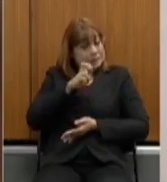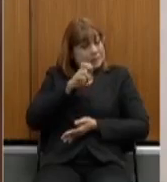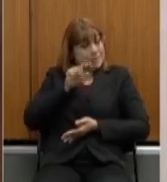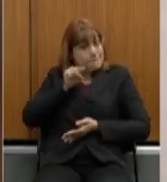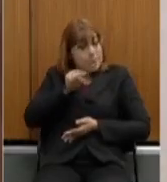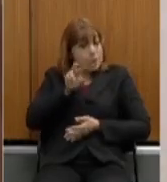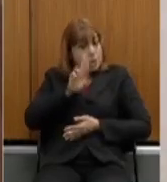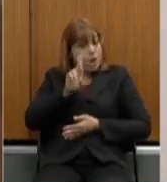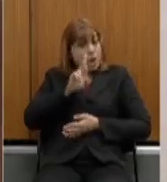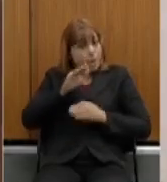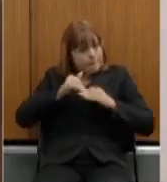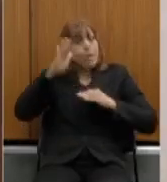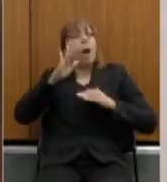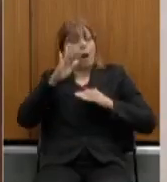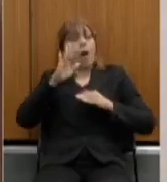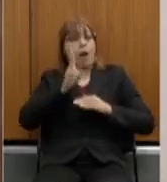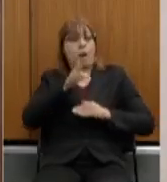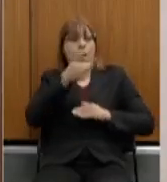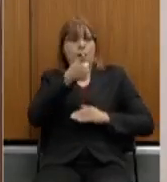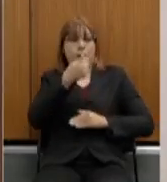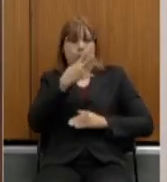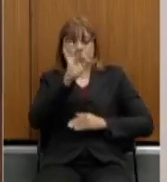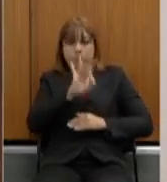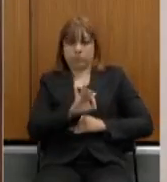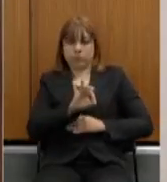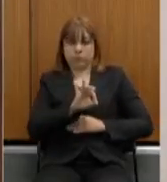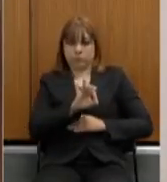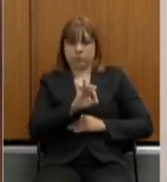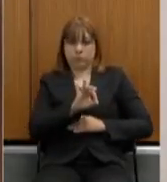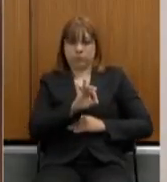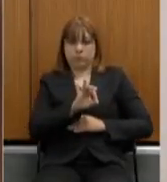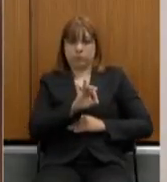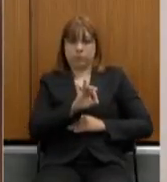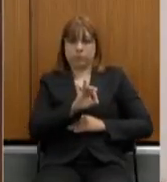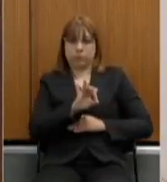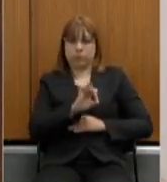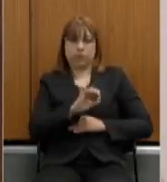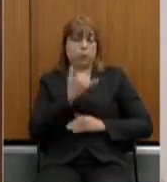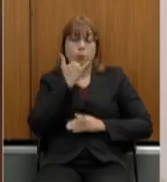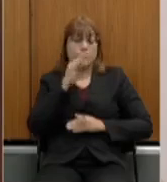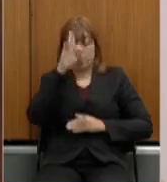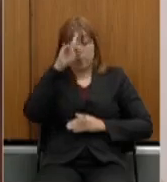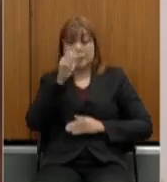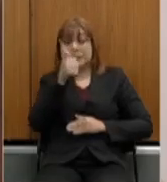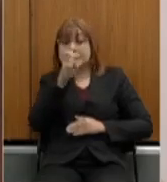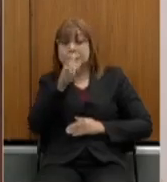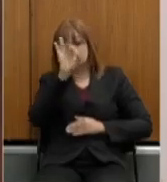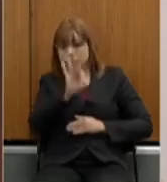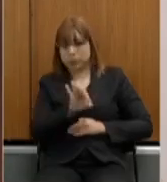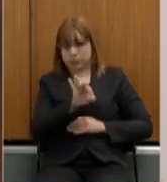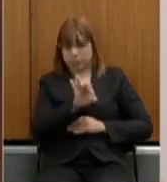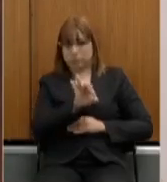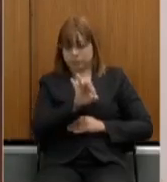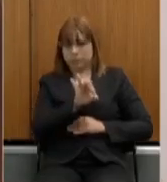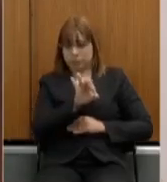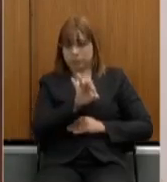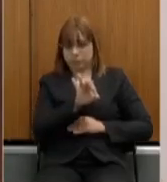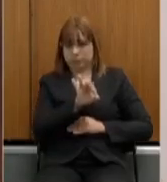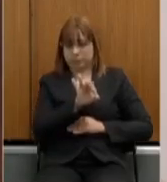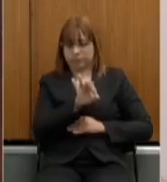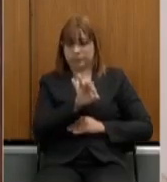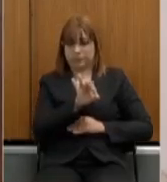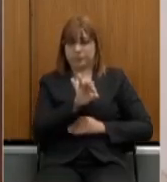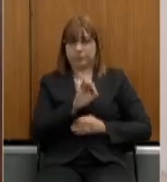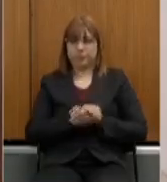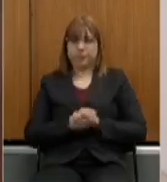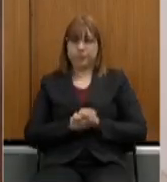reais estipulou-se uma alíquota de 15% em cima da diferença isso